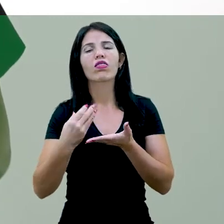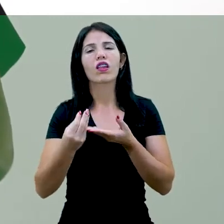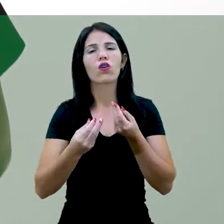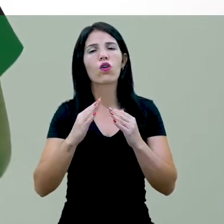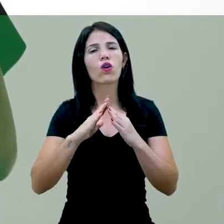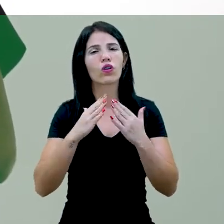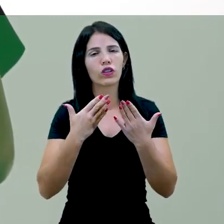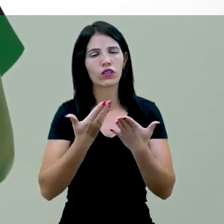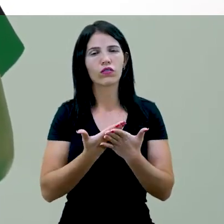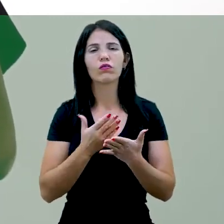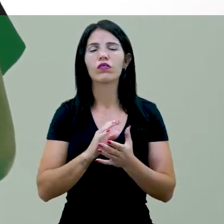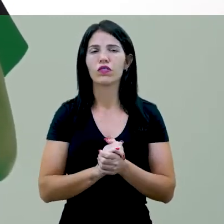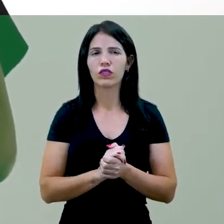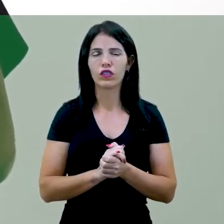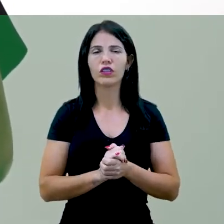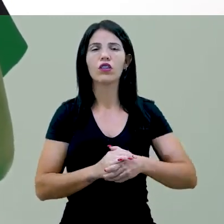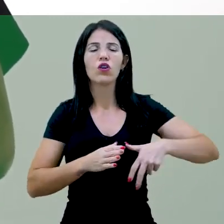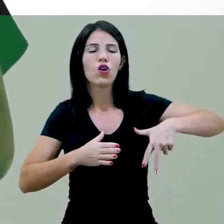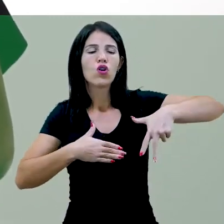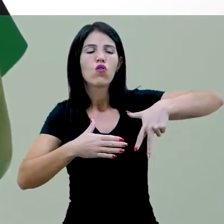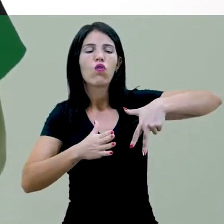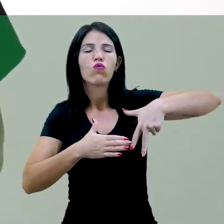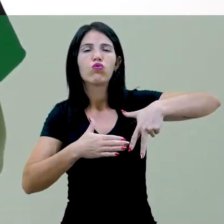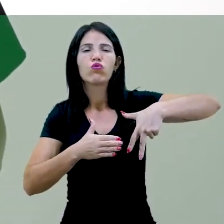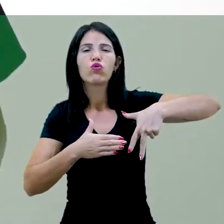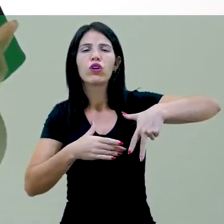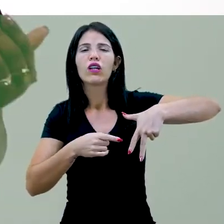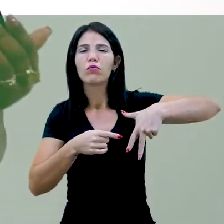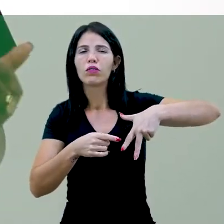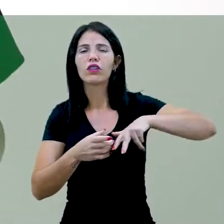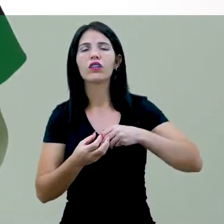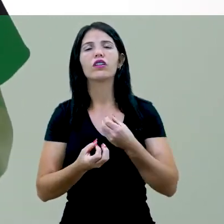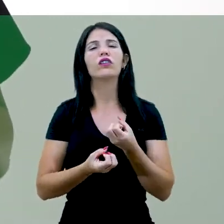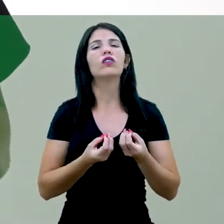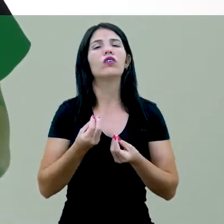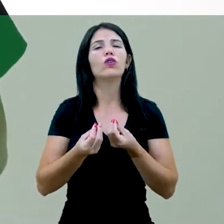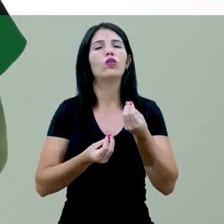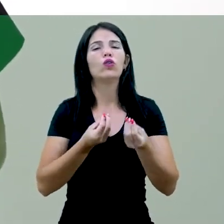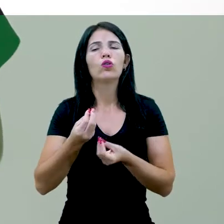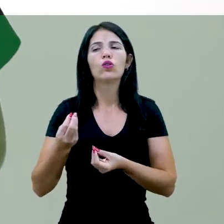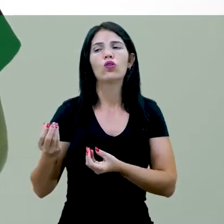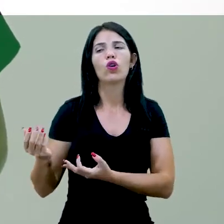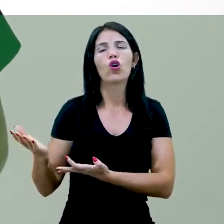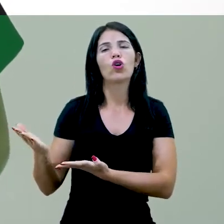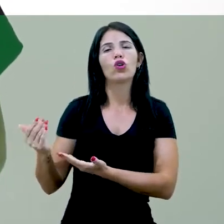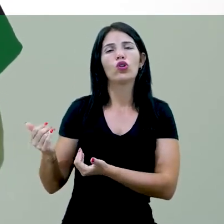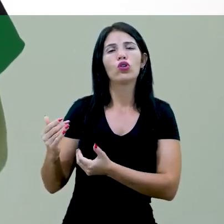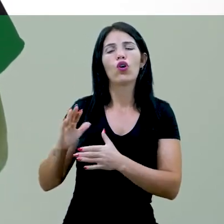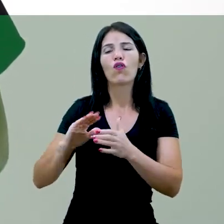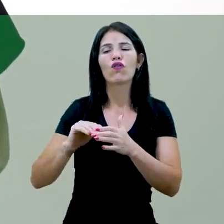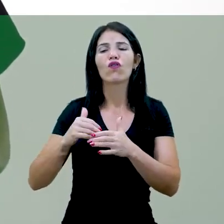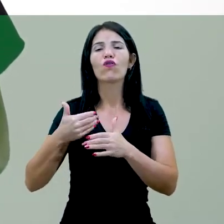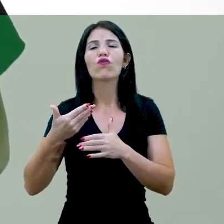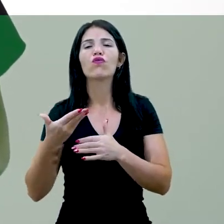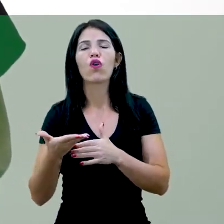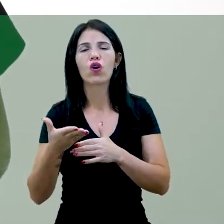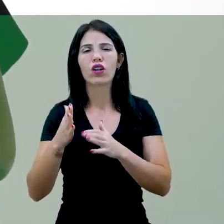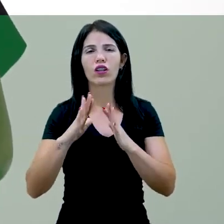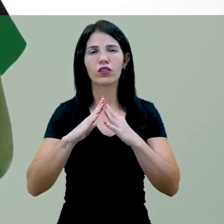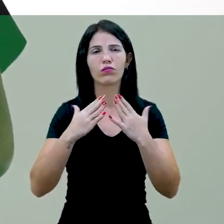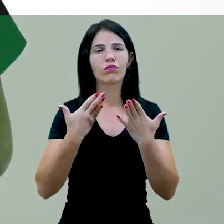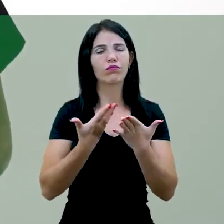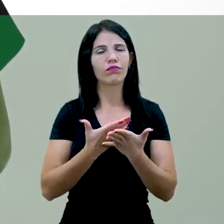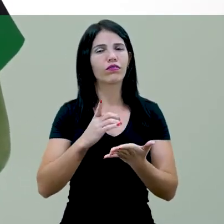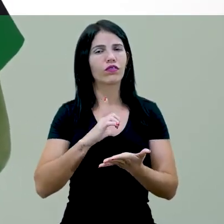de vulnerabilidades dessa população aparece também na quantidade de jovens fora da escola, onde constitui maior